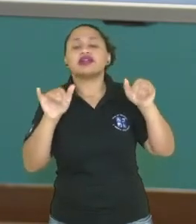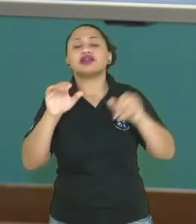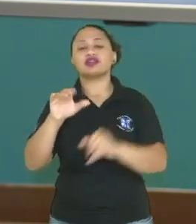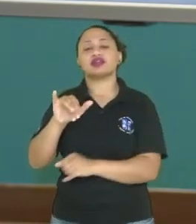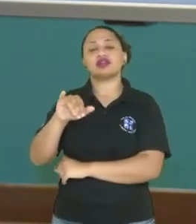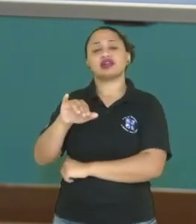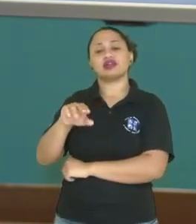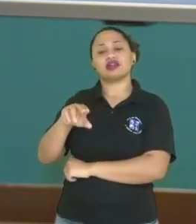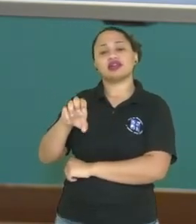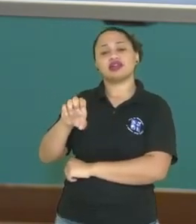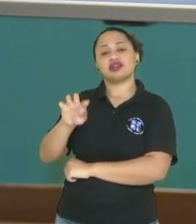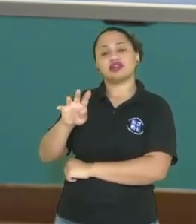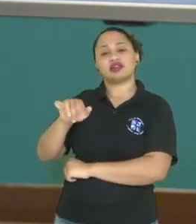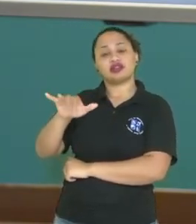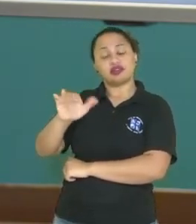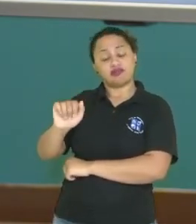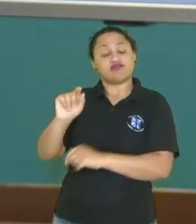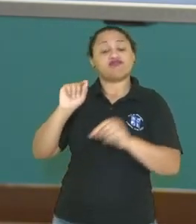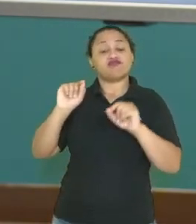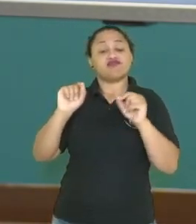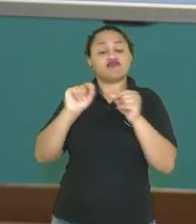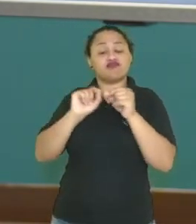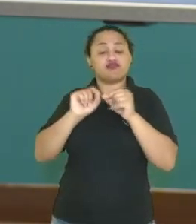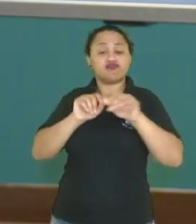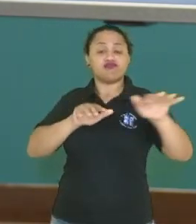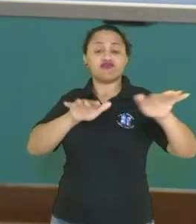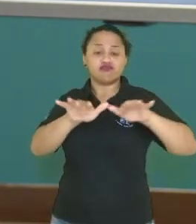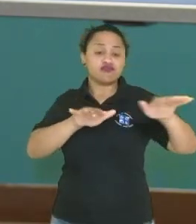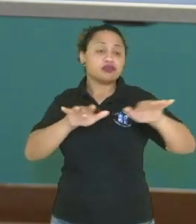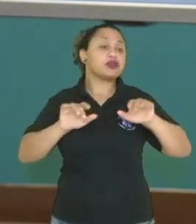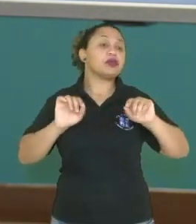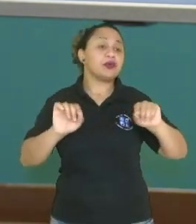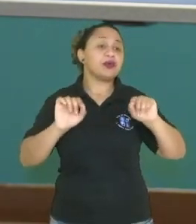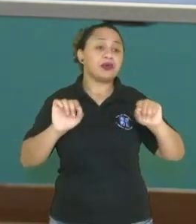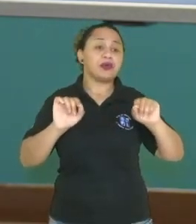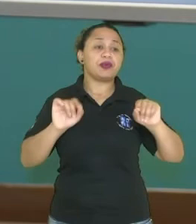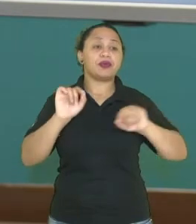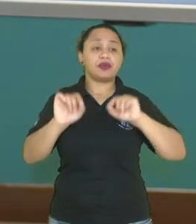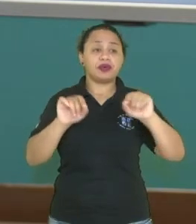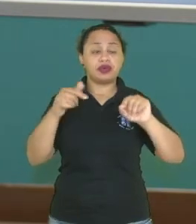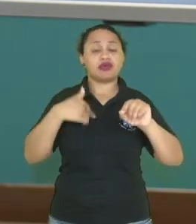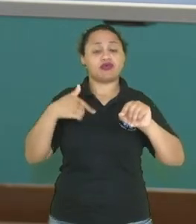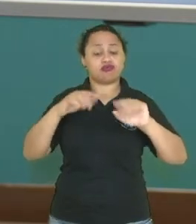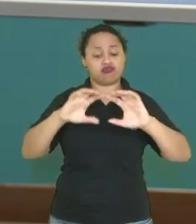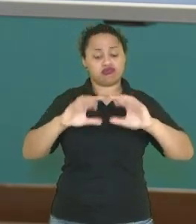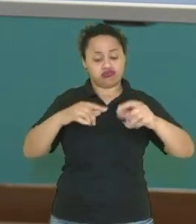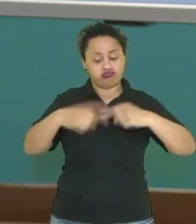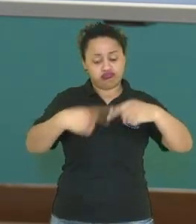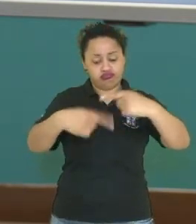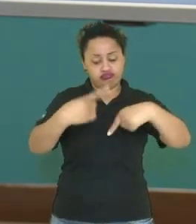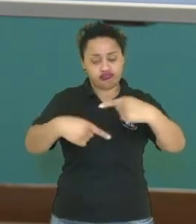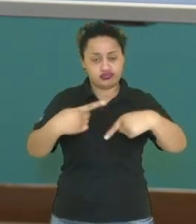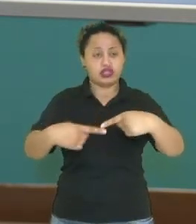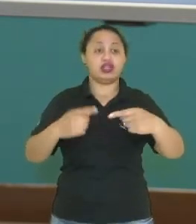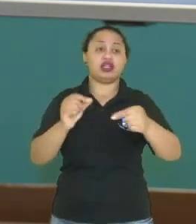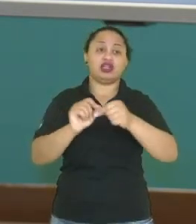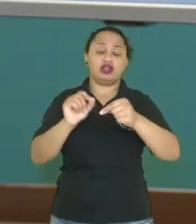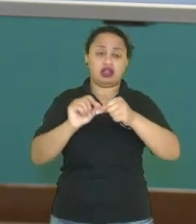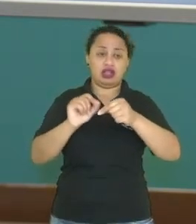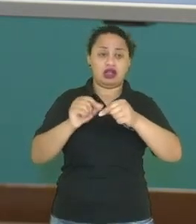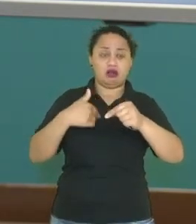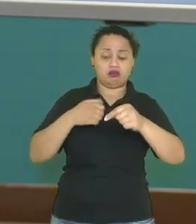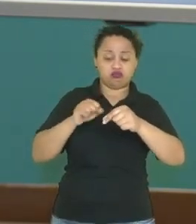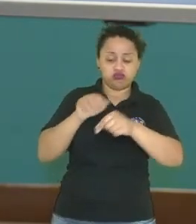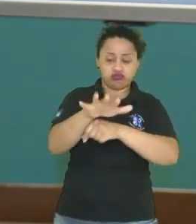ali provocando, fazendo, realizando os movimentos onde? Nas turbinas que vai proporcionar as quedas d'água.